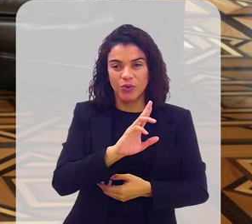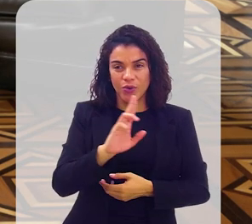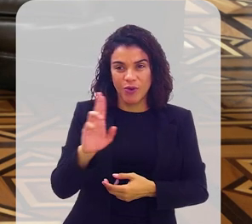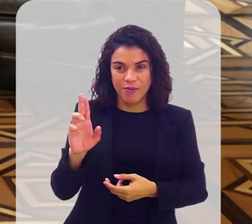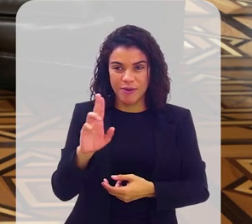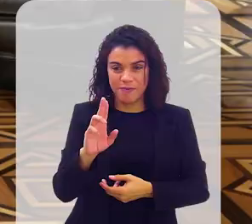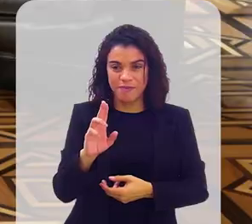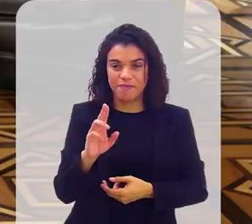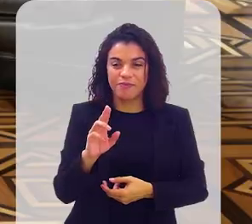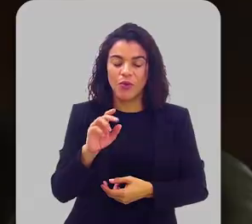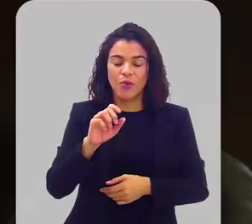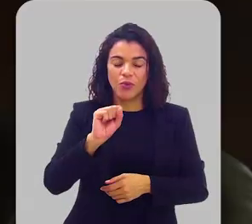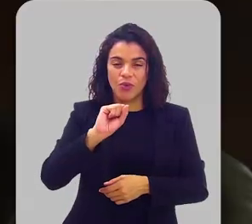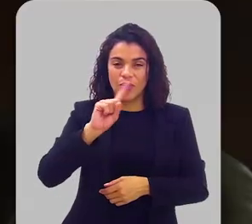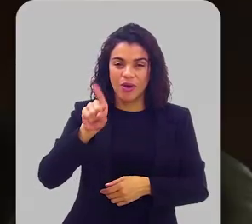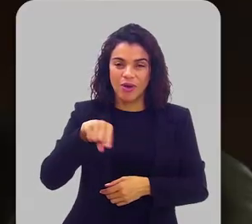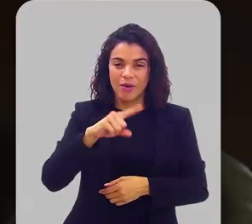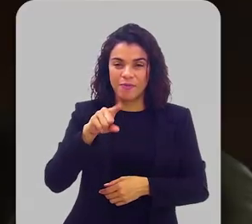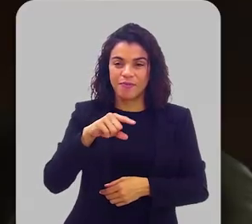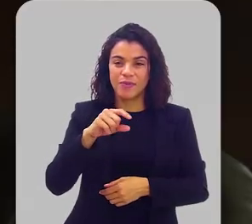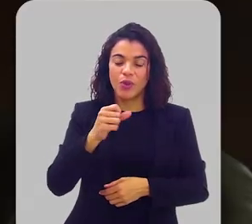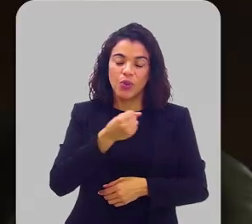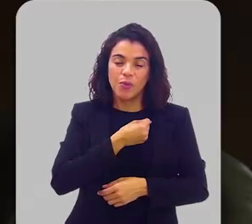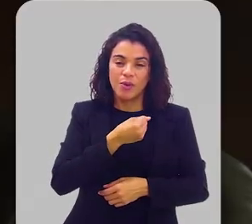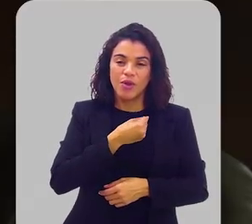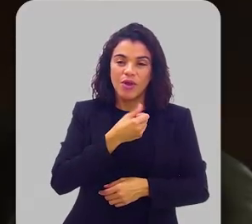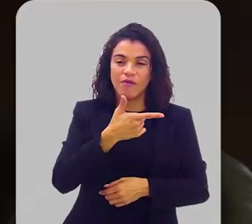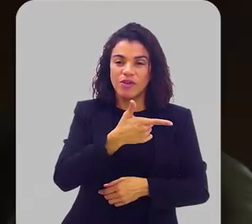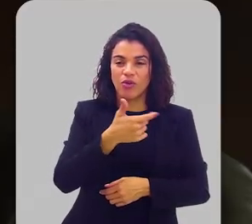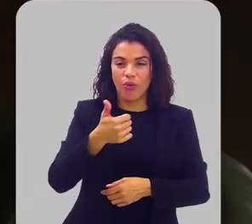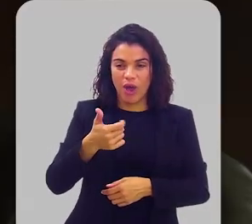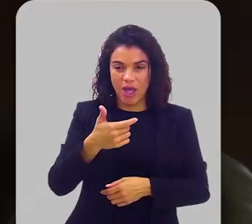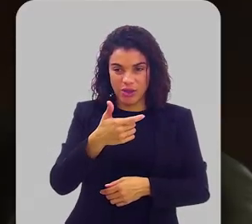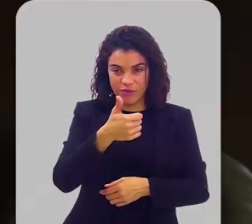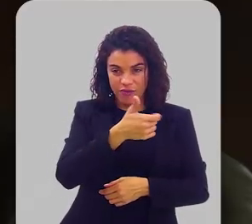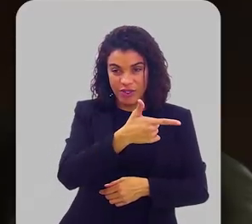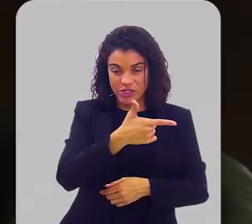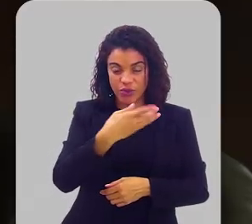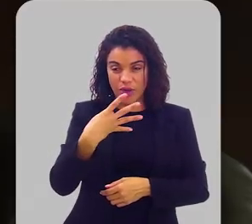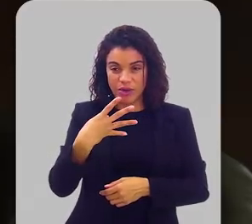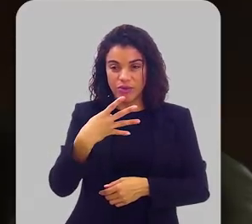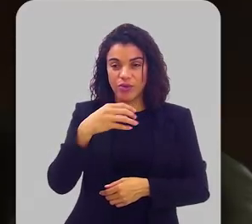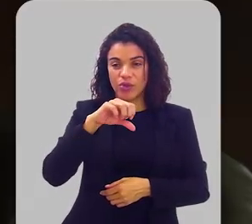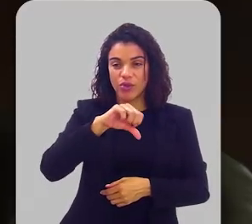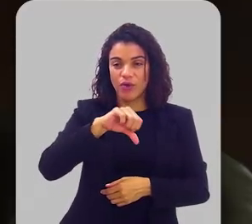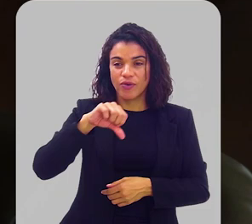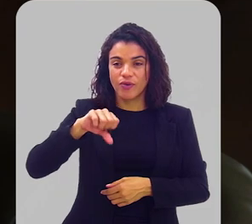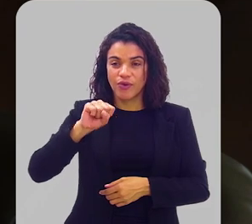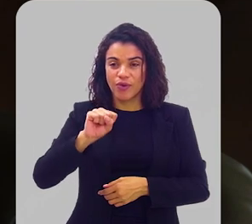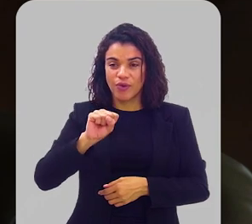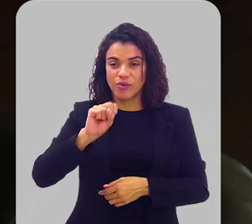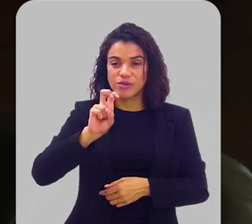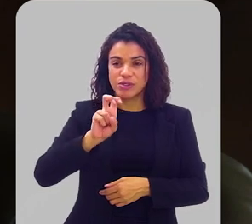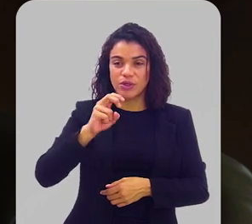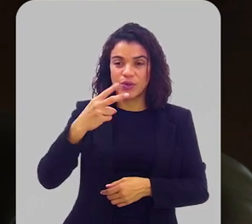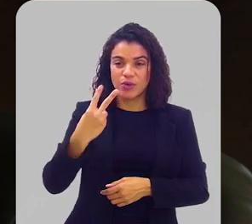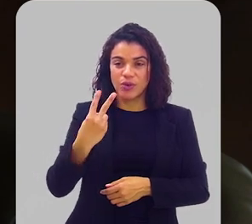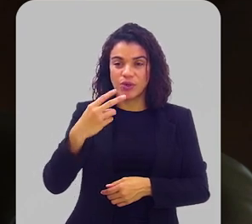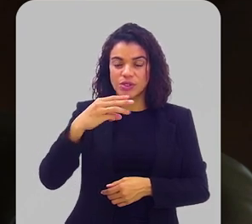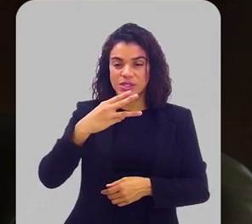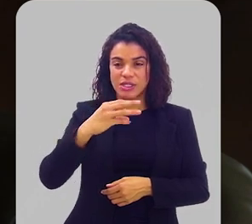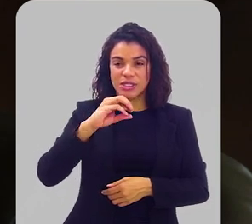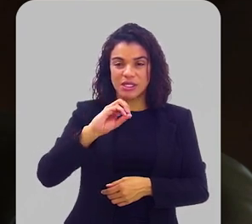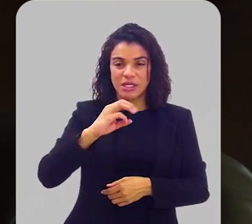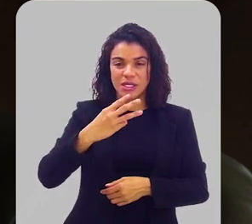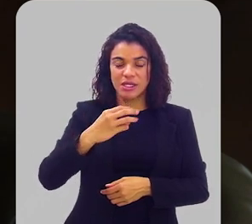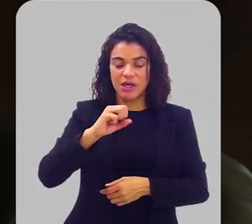para a Beterraba. Sim. Isso. O número do WhatsApp, o DDD é 24998-52